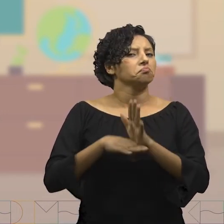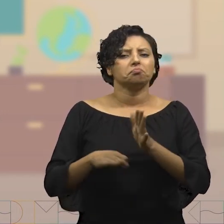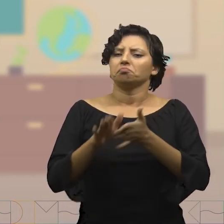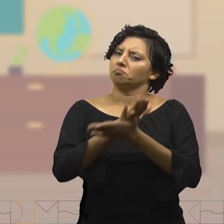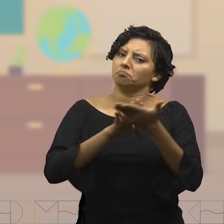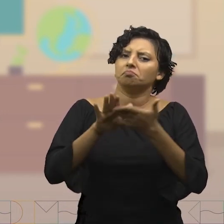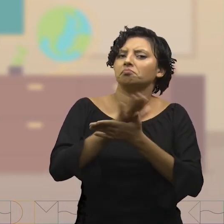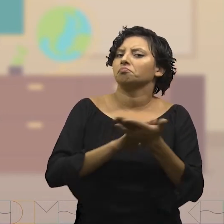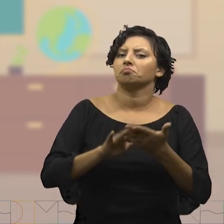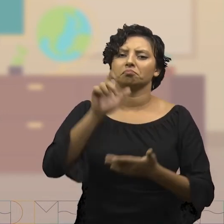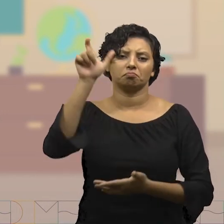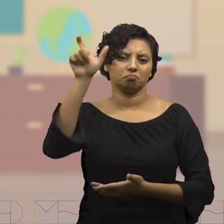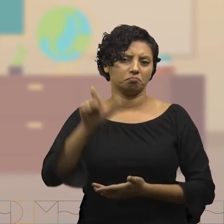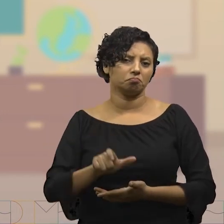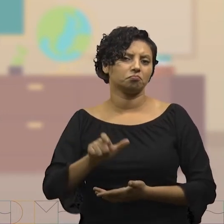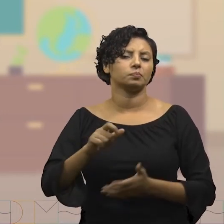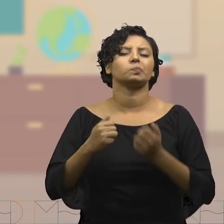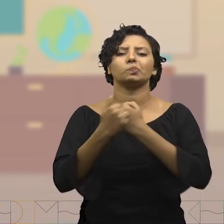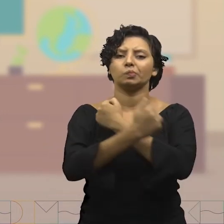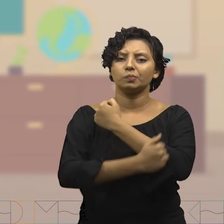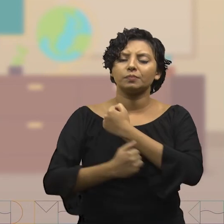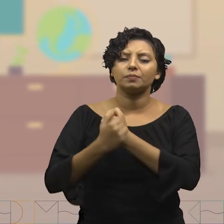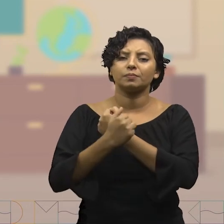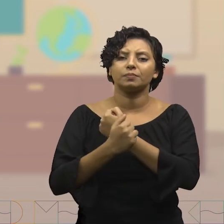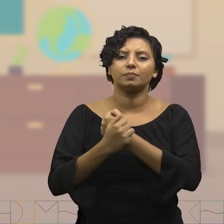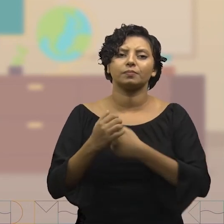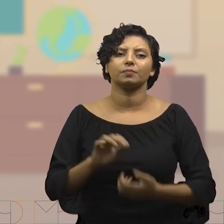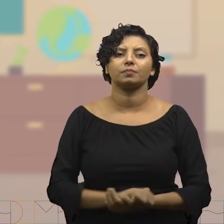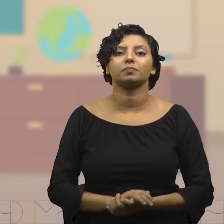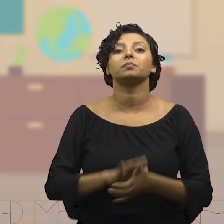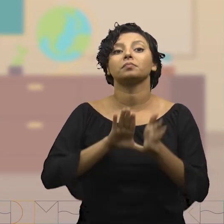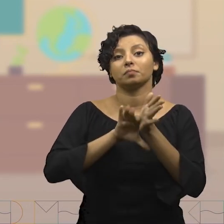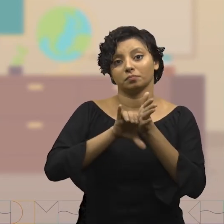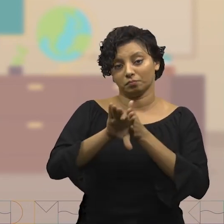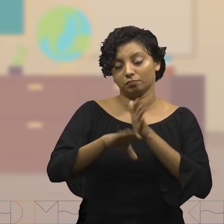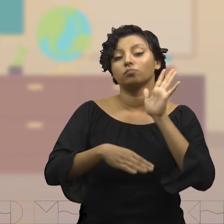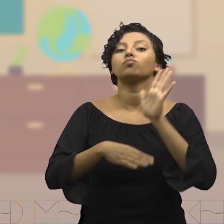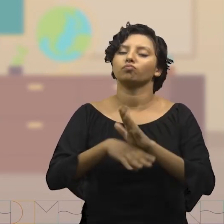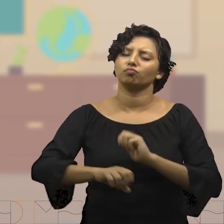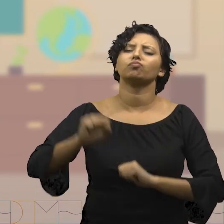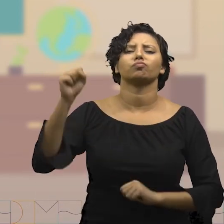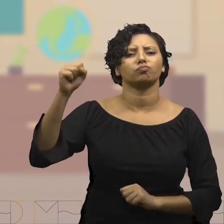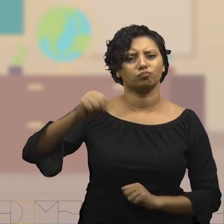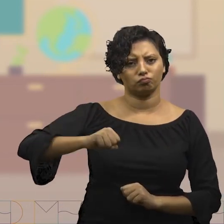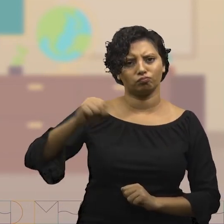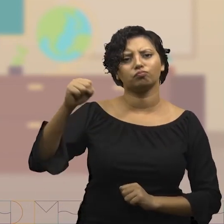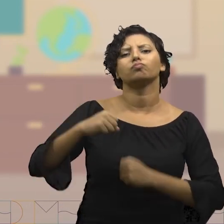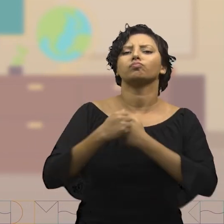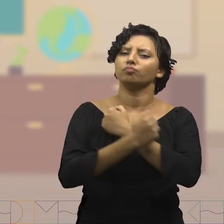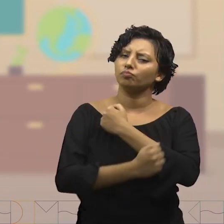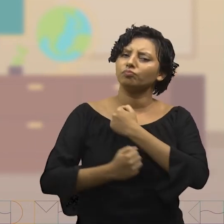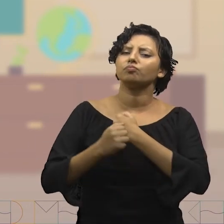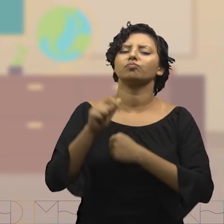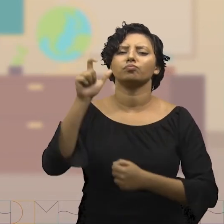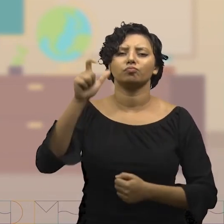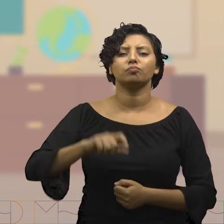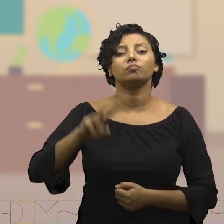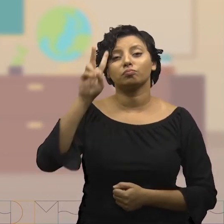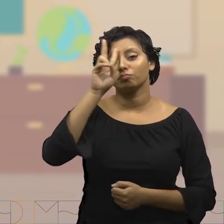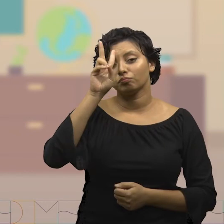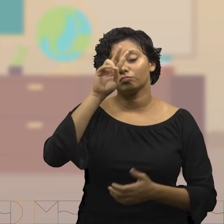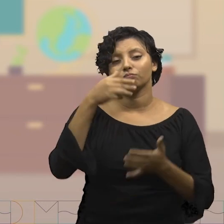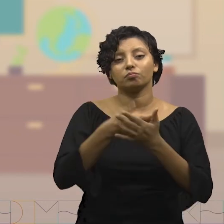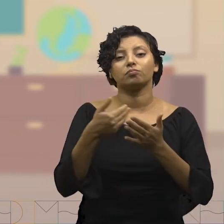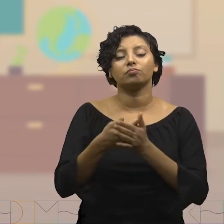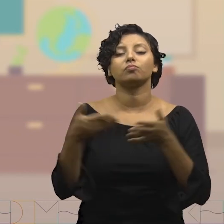Não auxiliam na defesa do corpo humano. As bactérias auxiliam sim na defesa do corpo humano. Lembra que na